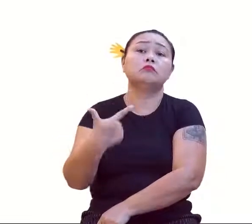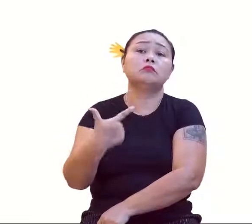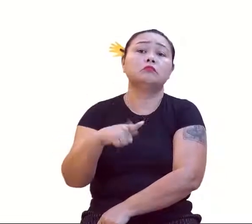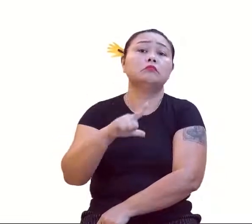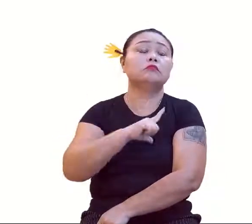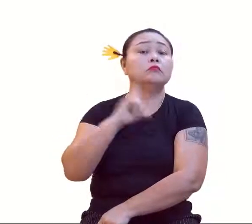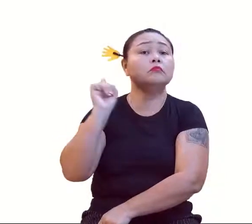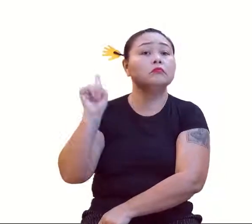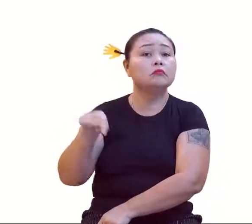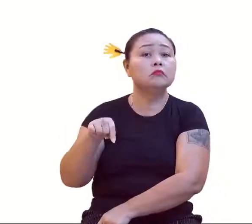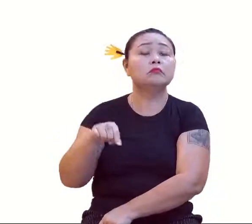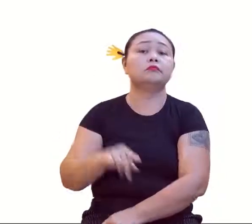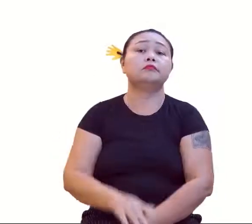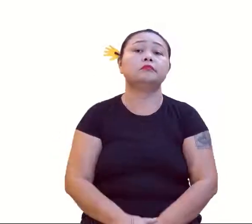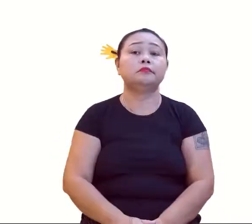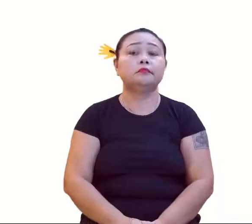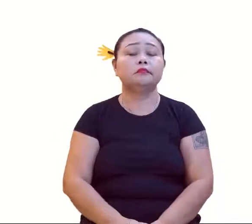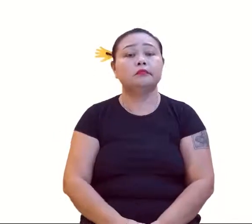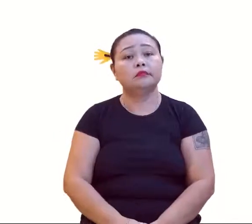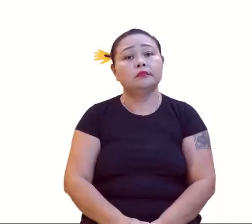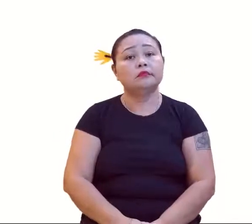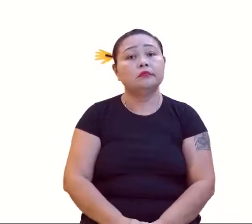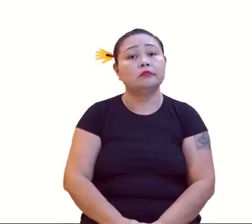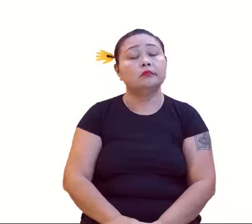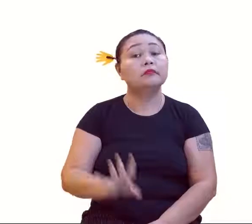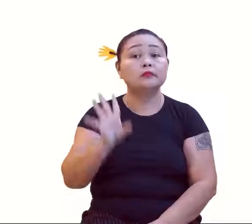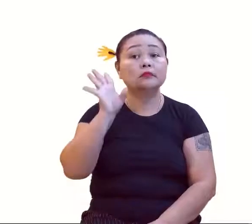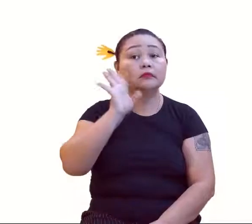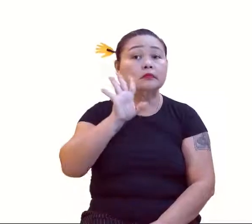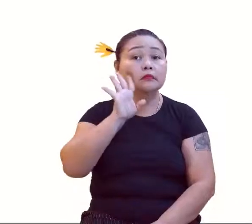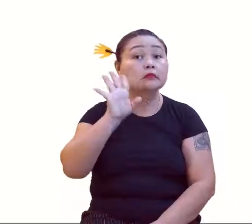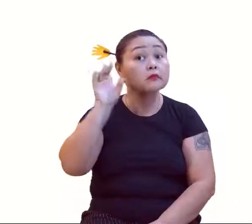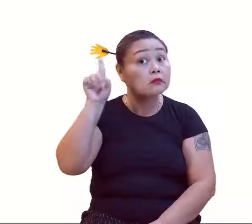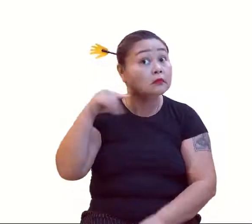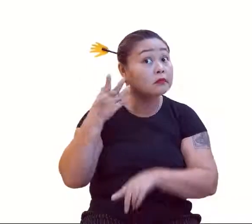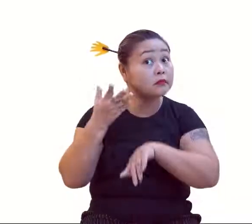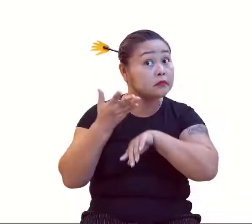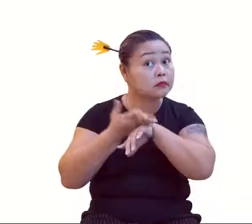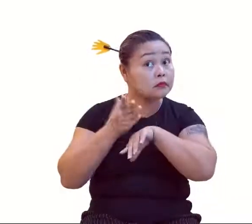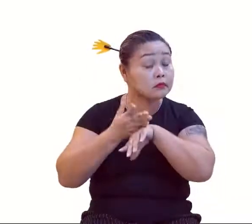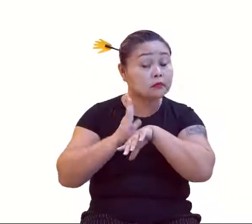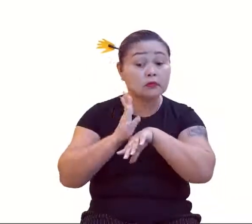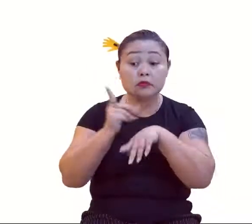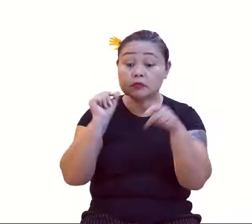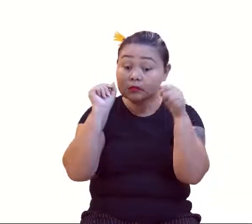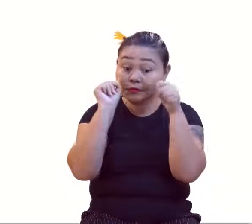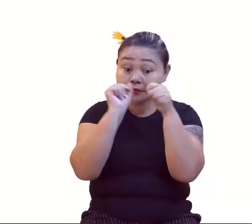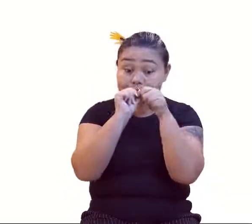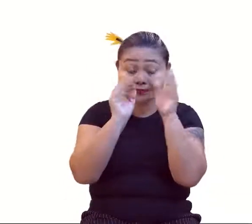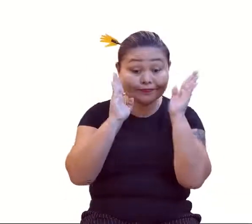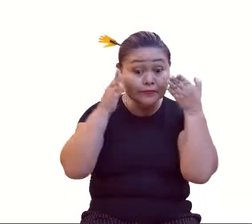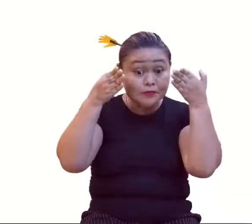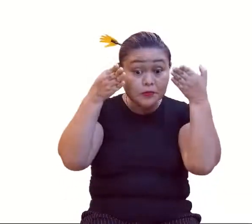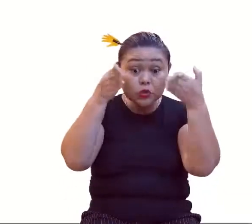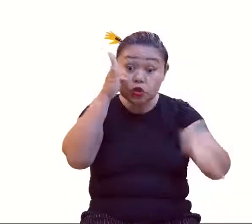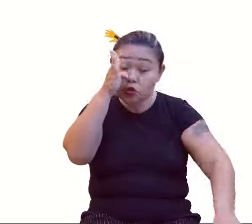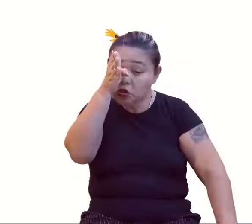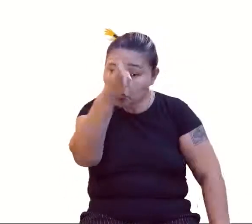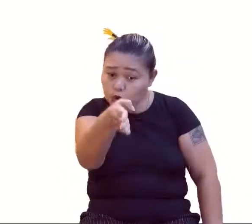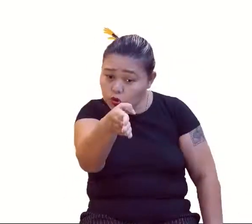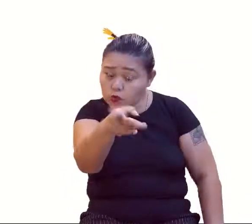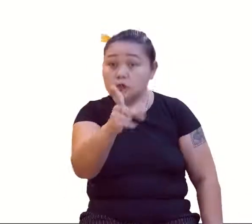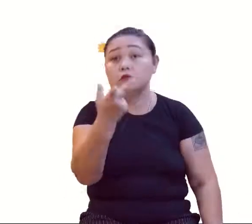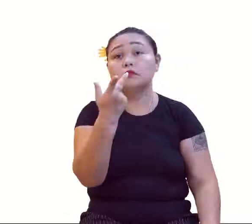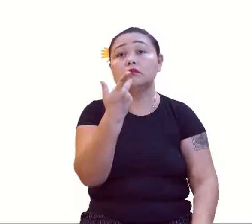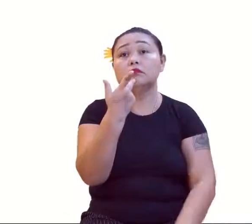é 82. Muito legal, né? Muito prático. A gente já faz direto. Então, quando tem aquela fala, né?